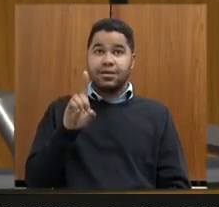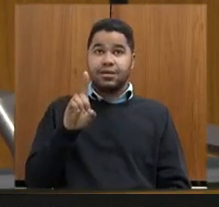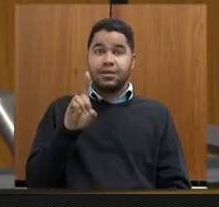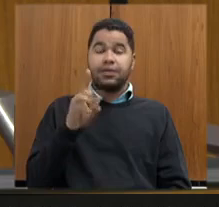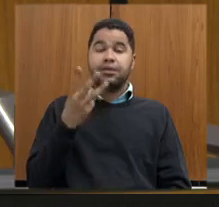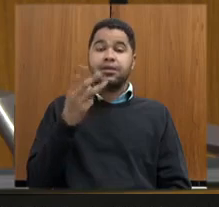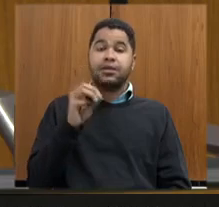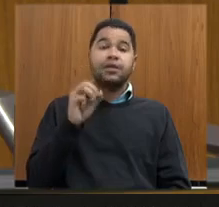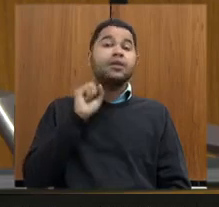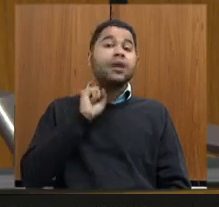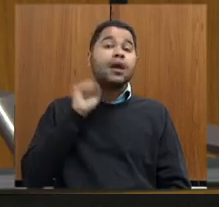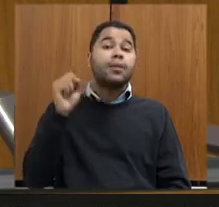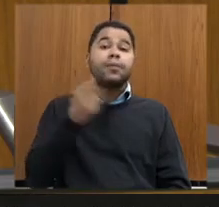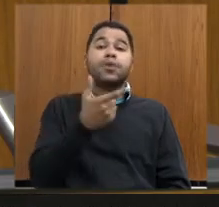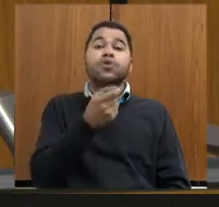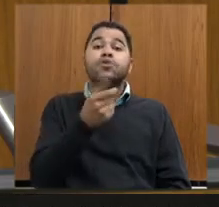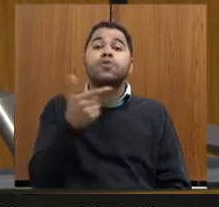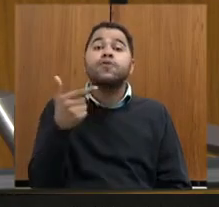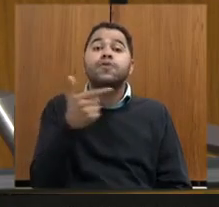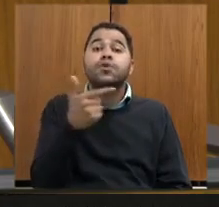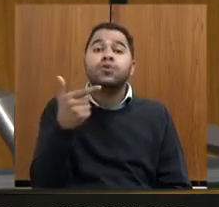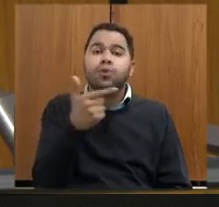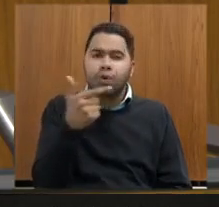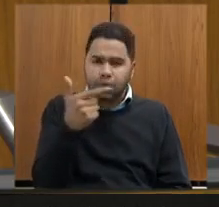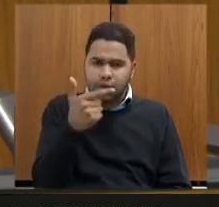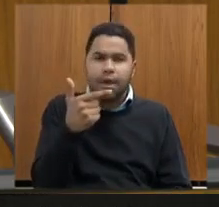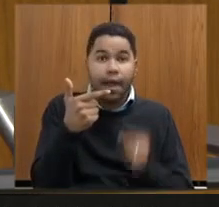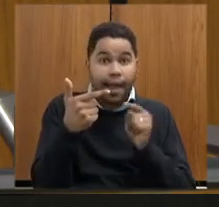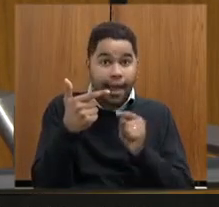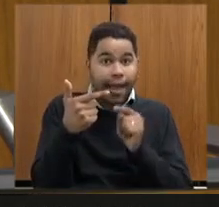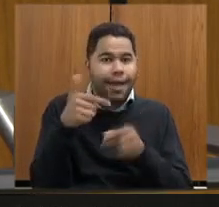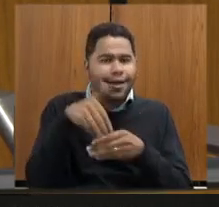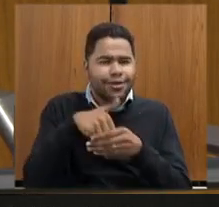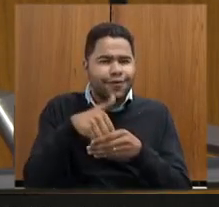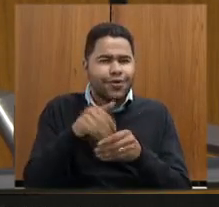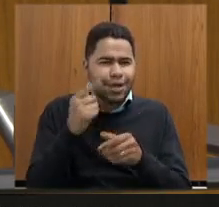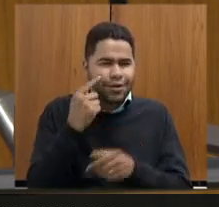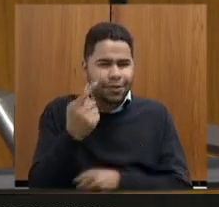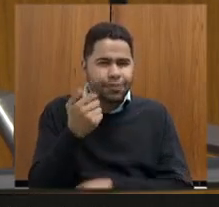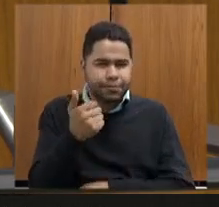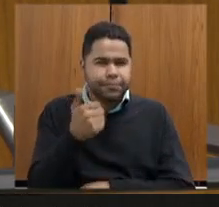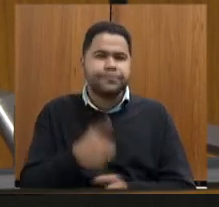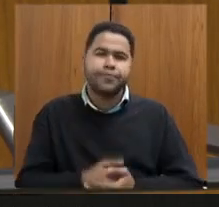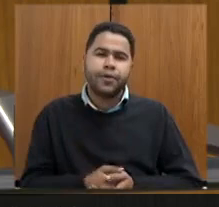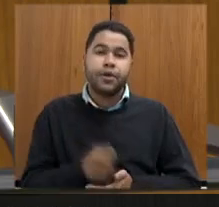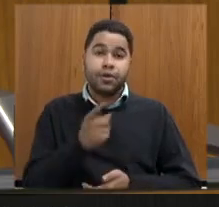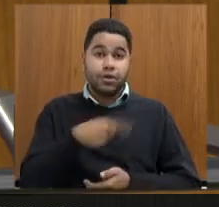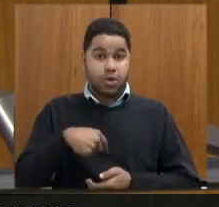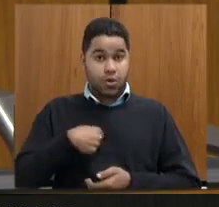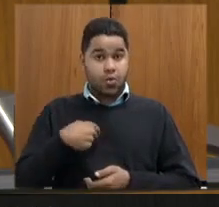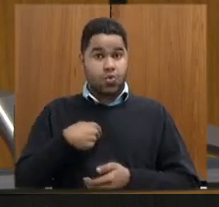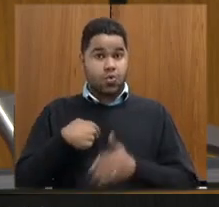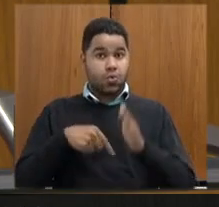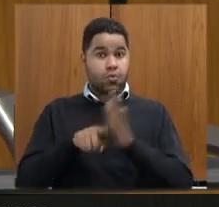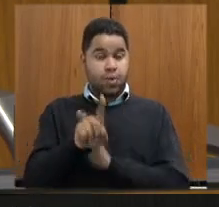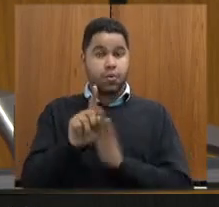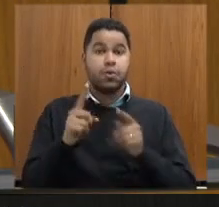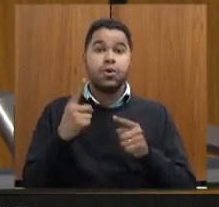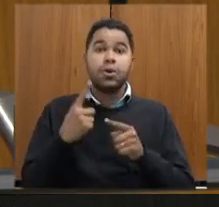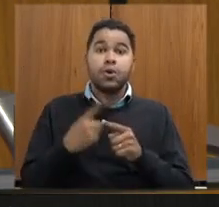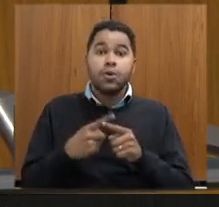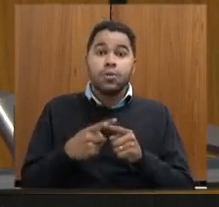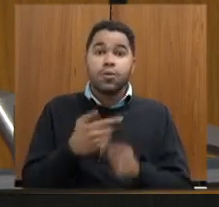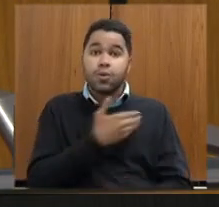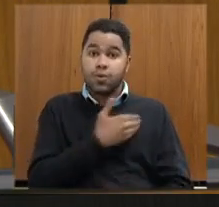de abril de 2022 é essa votação votação deputado que nós estamos questionando até porque